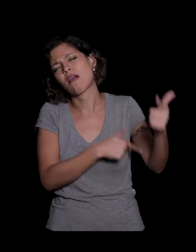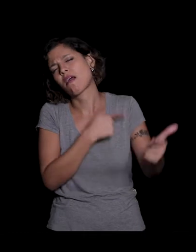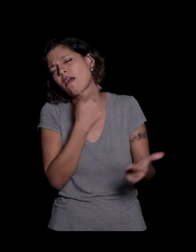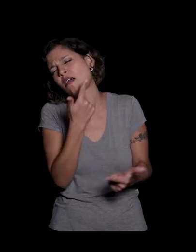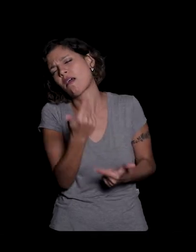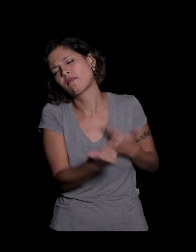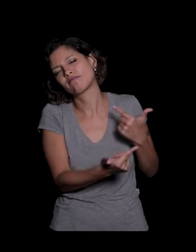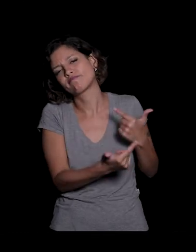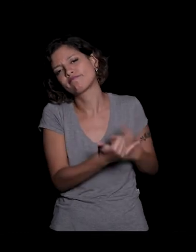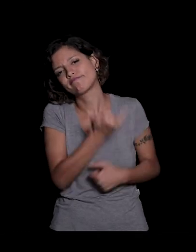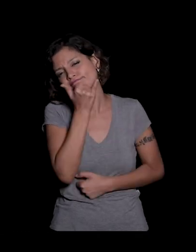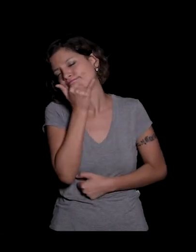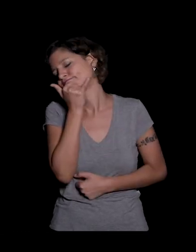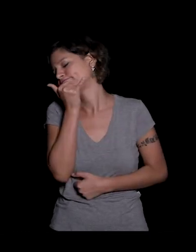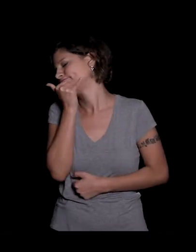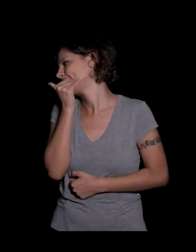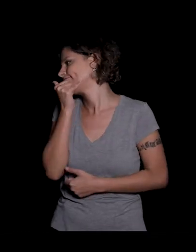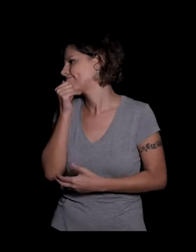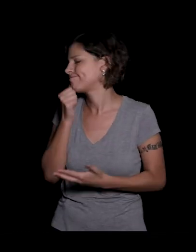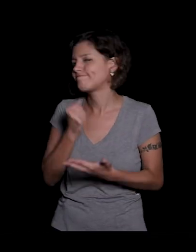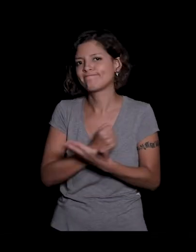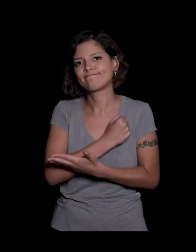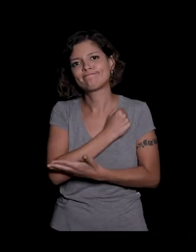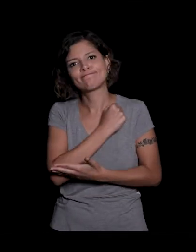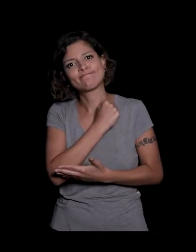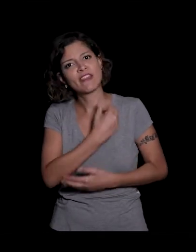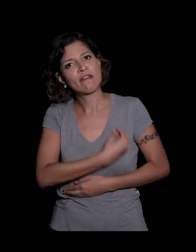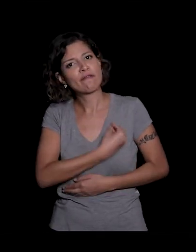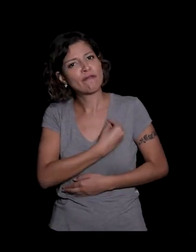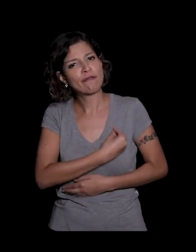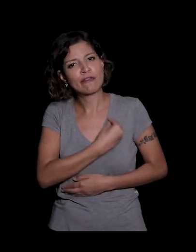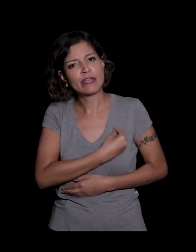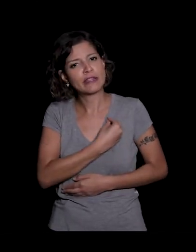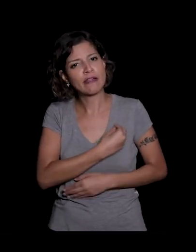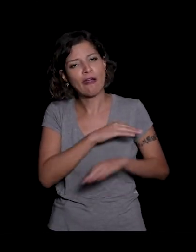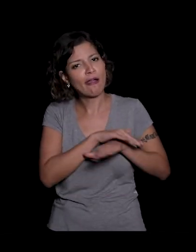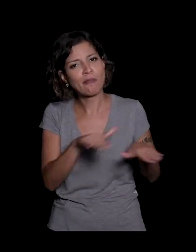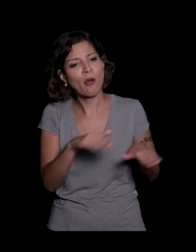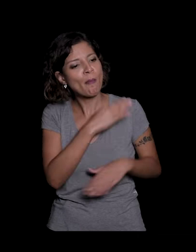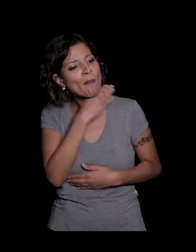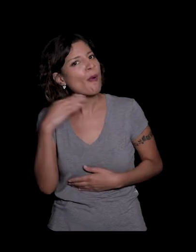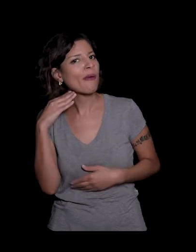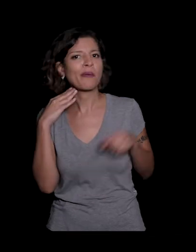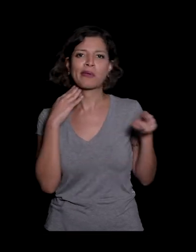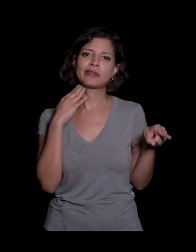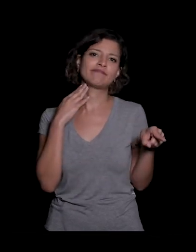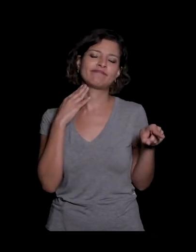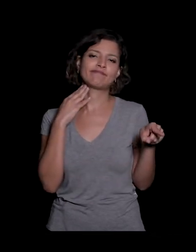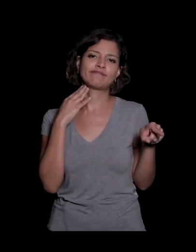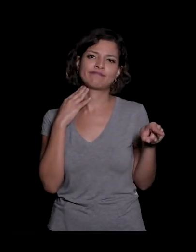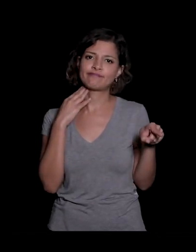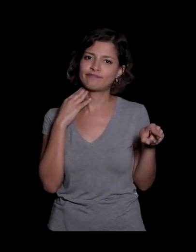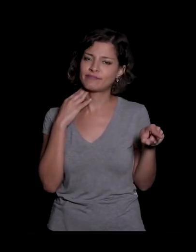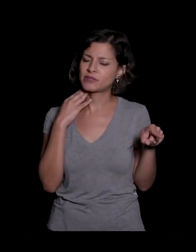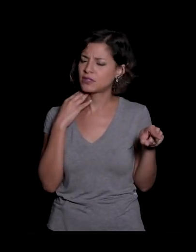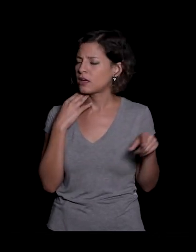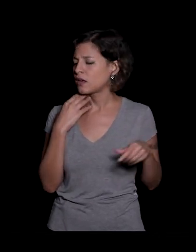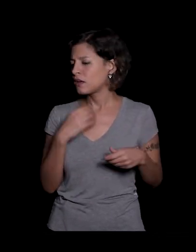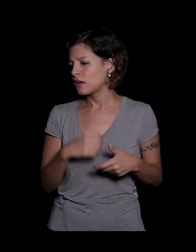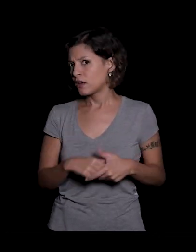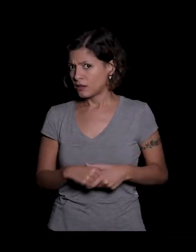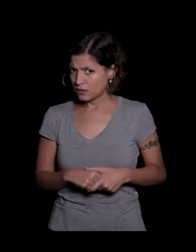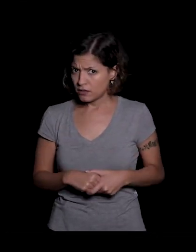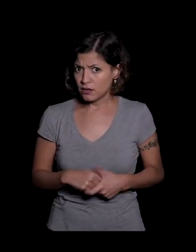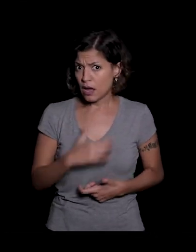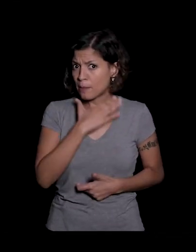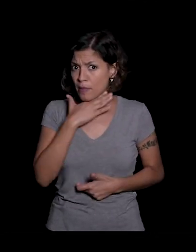de repente a vida corta a morte é um negócio que você é sei lá